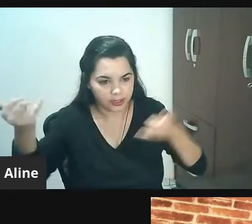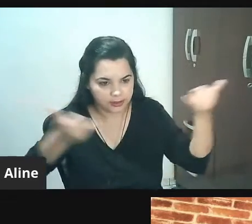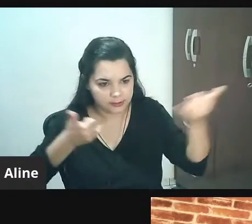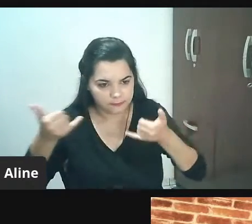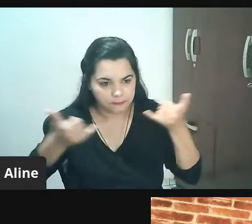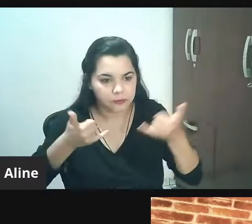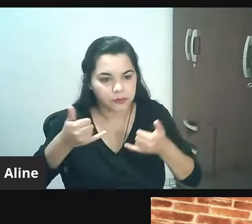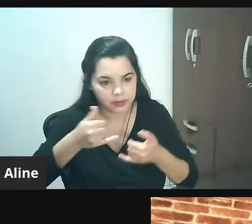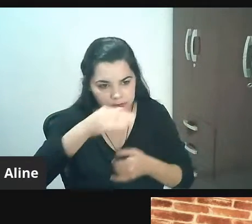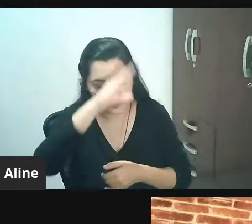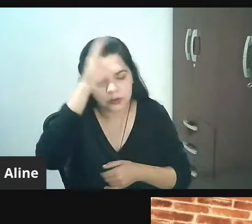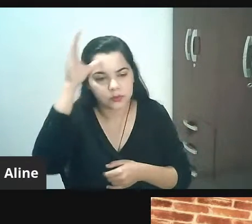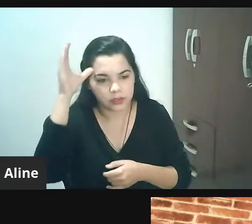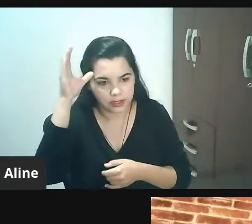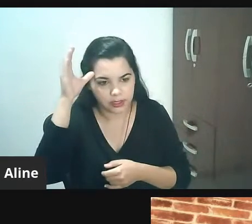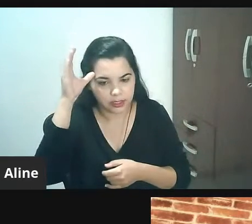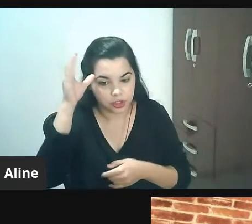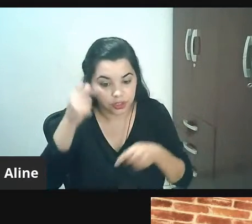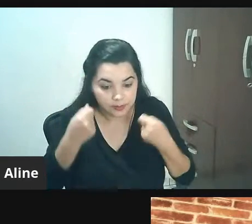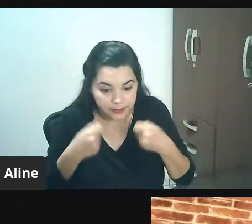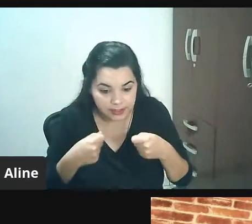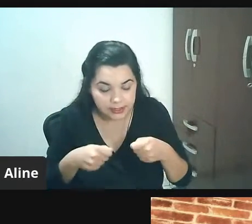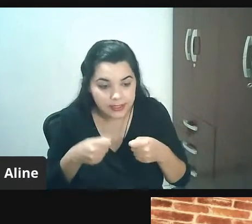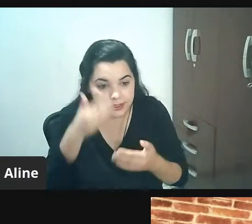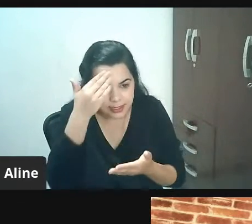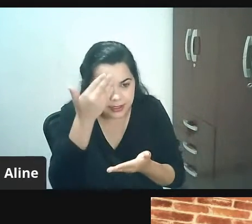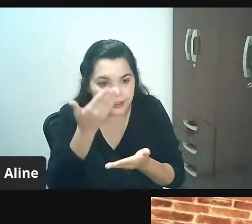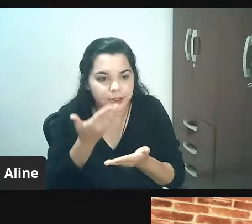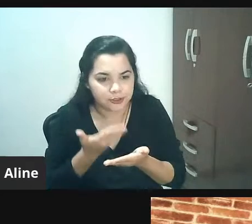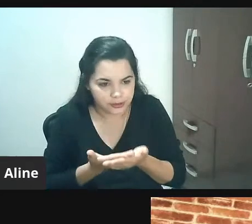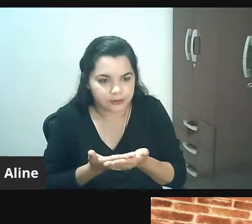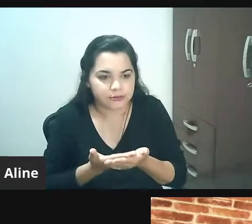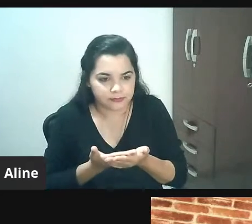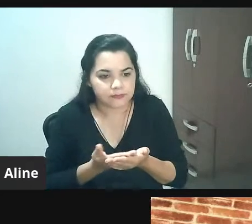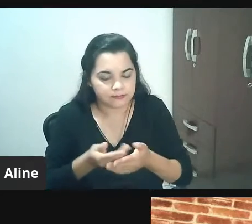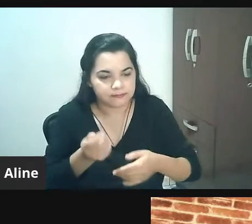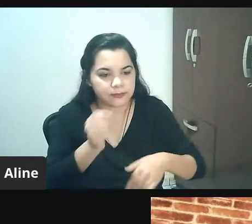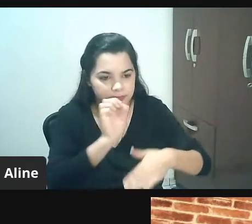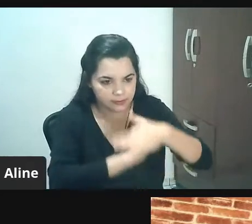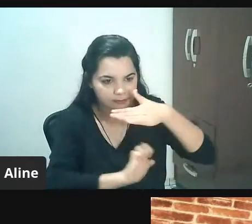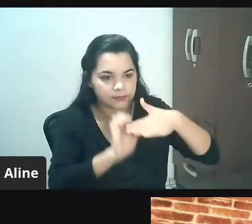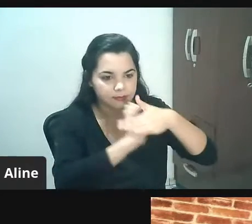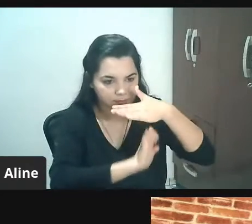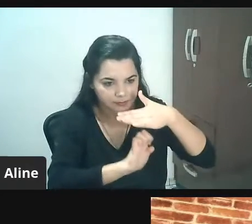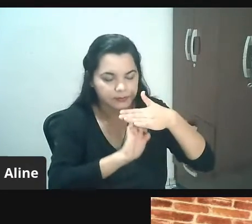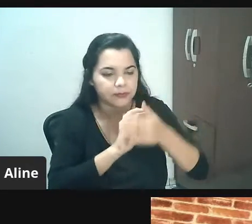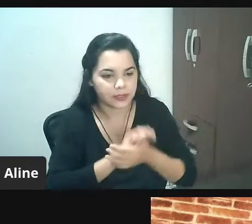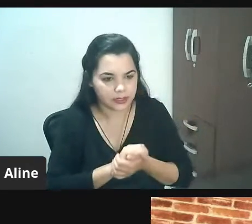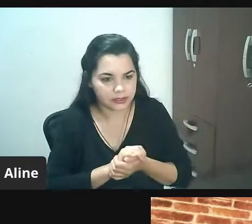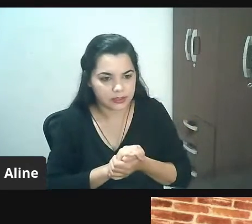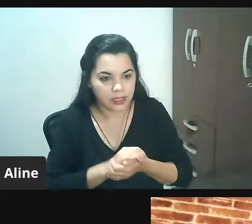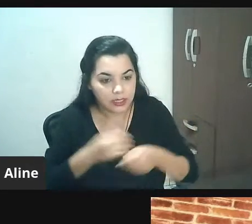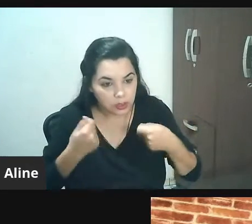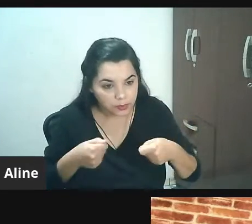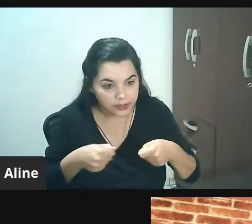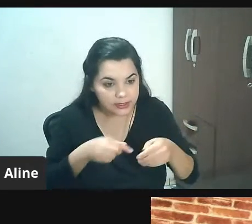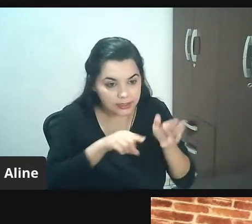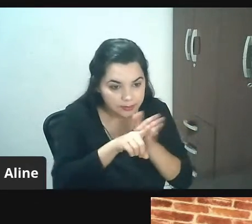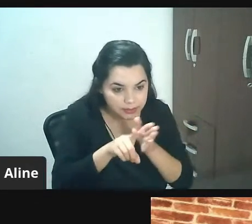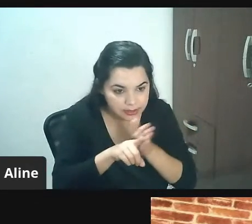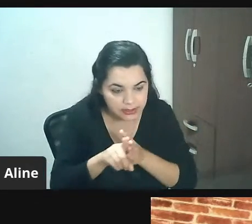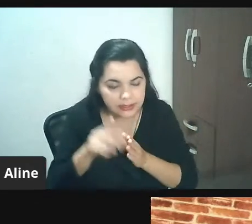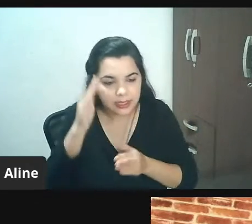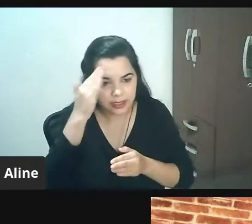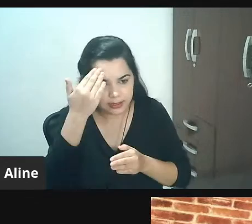confiar né então eu acho que a primeira coisa é estudar a lei entender o que que pode o está autorizado o que